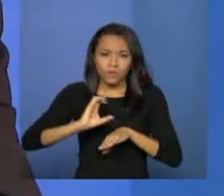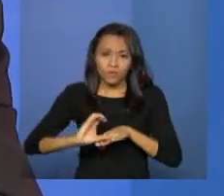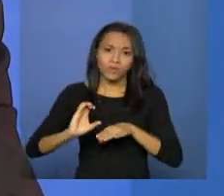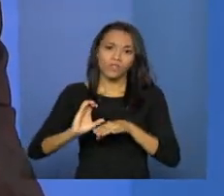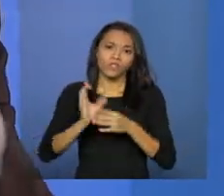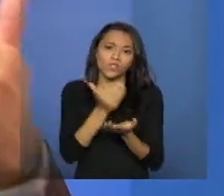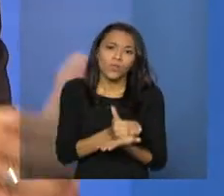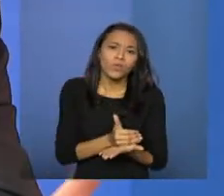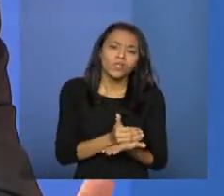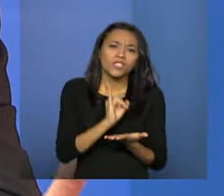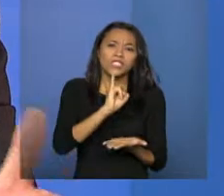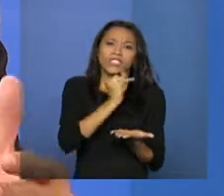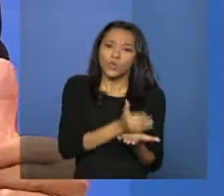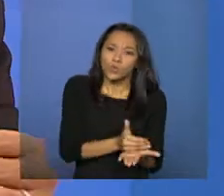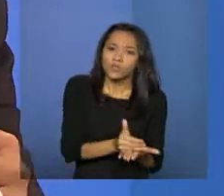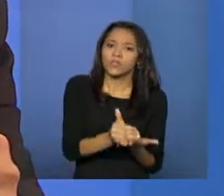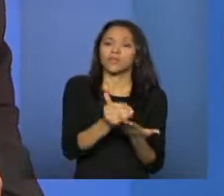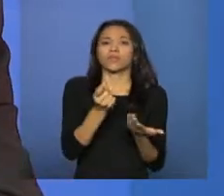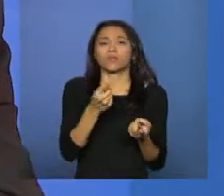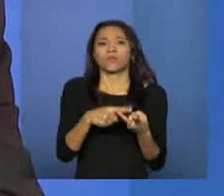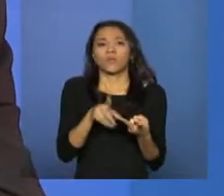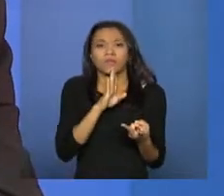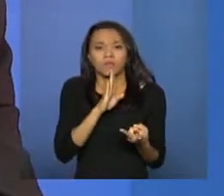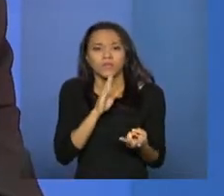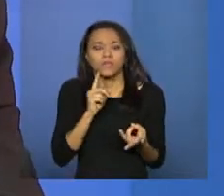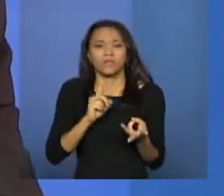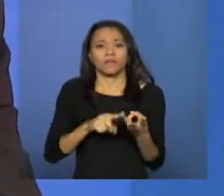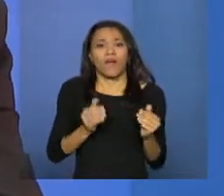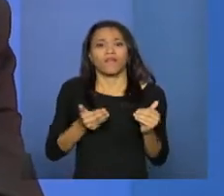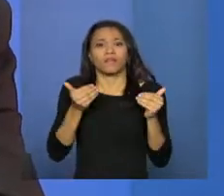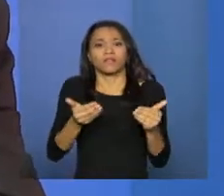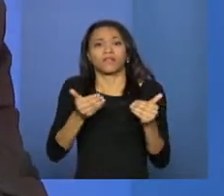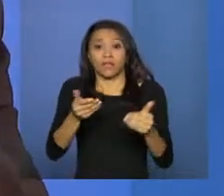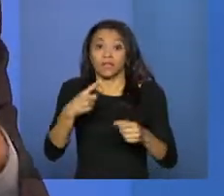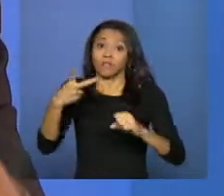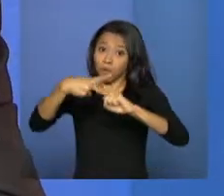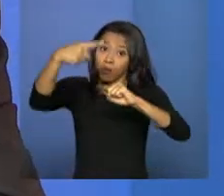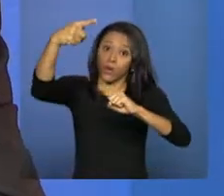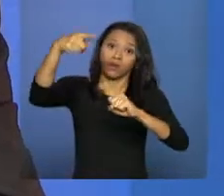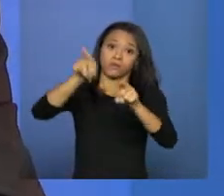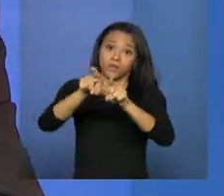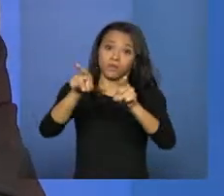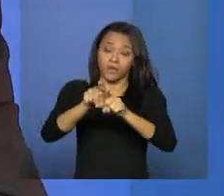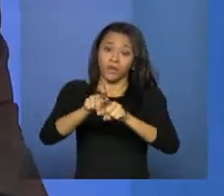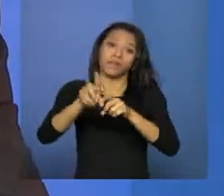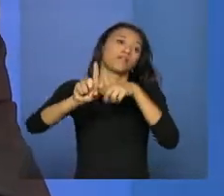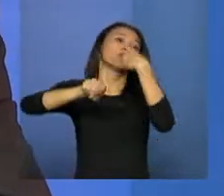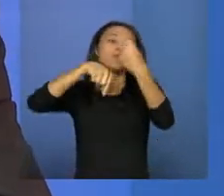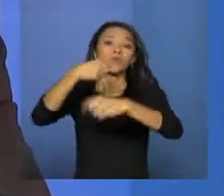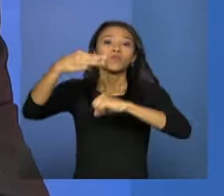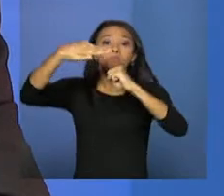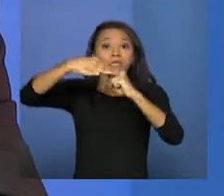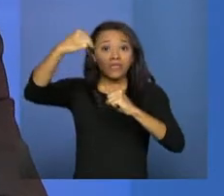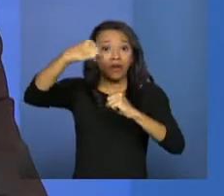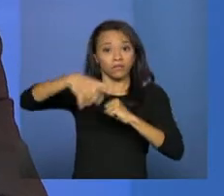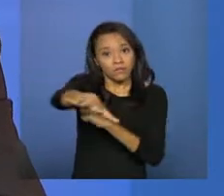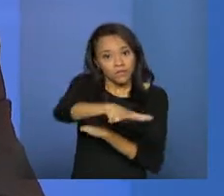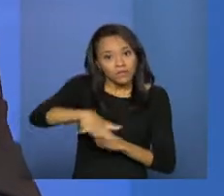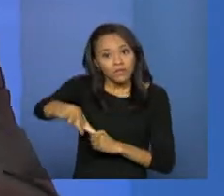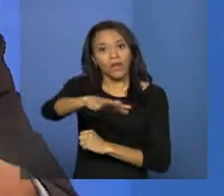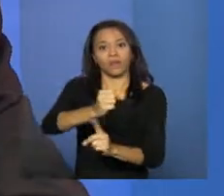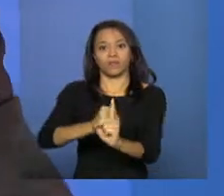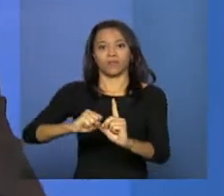introdução, cursos de atualização, vamos avançar para especialização, vamos avançar no mestrado profissional na área, mas